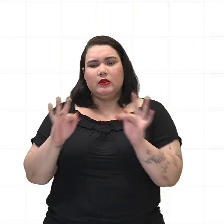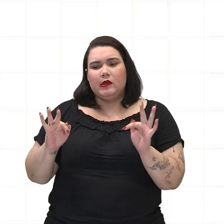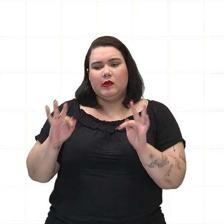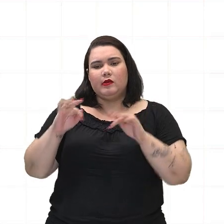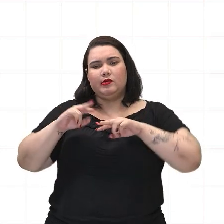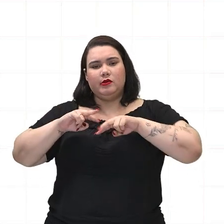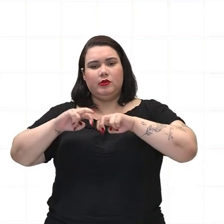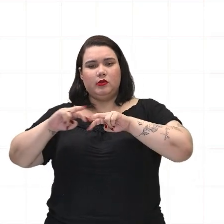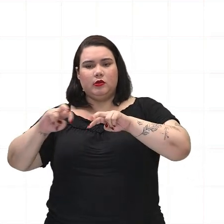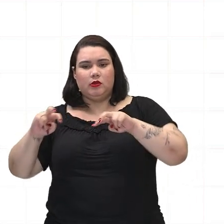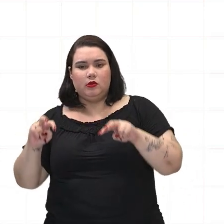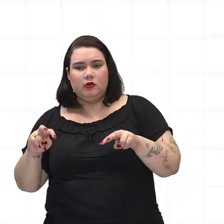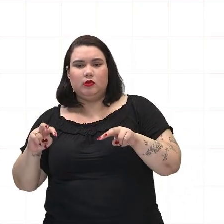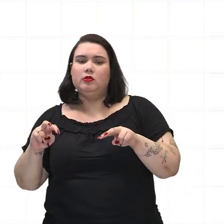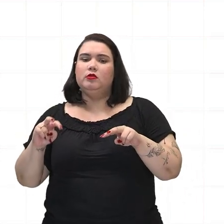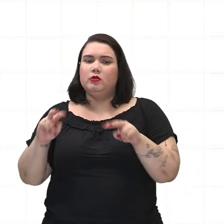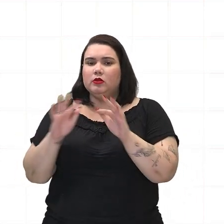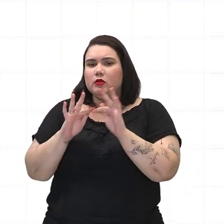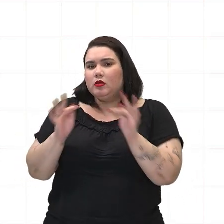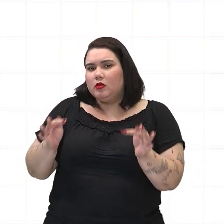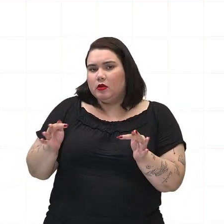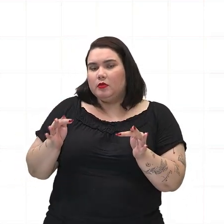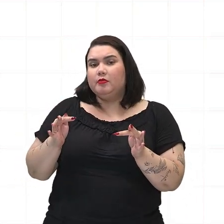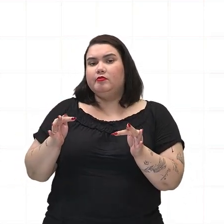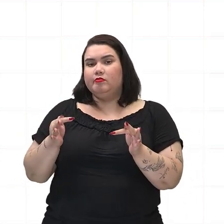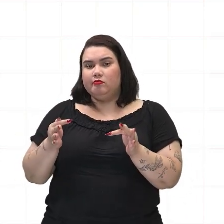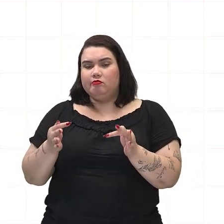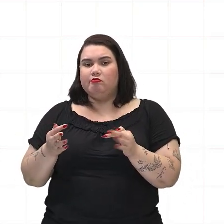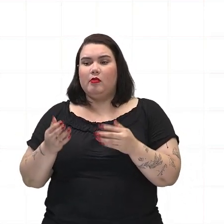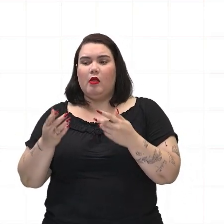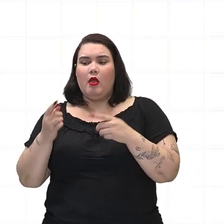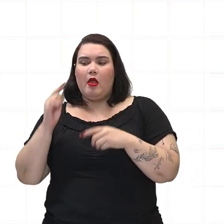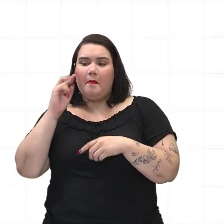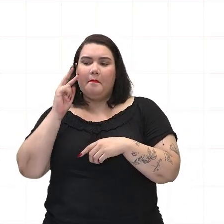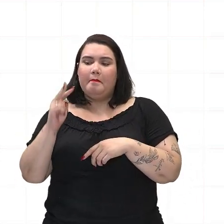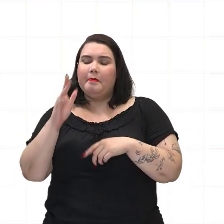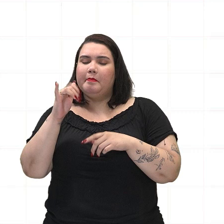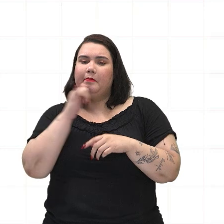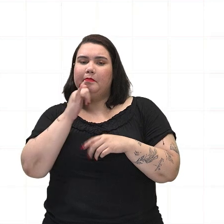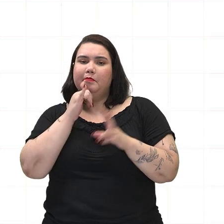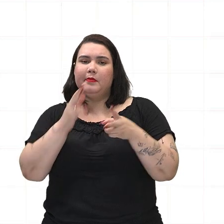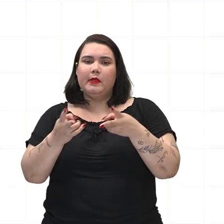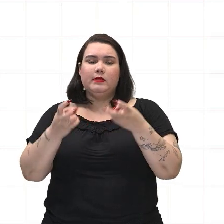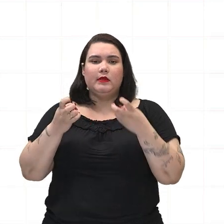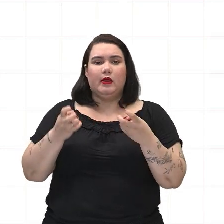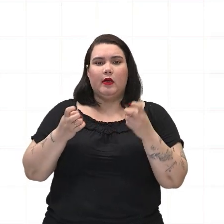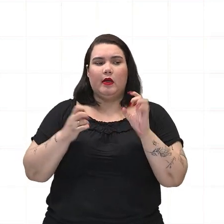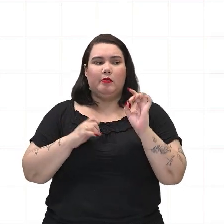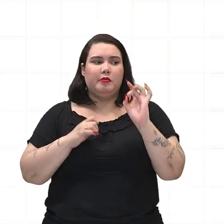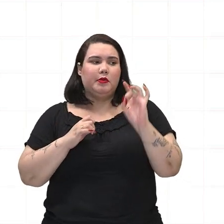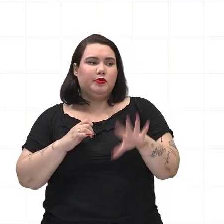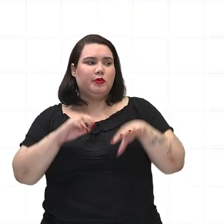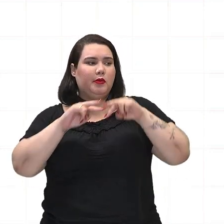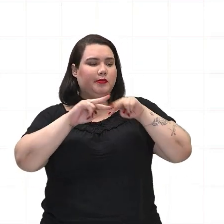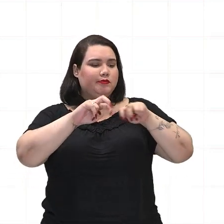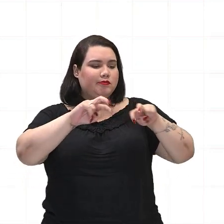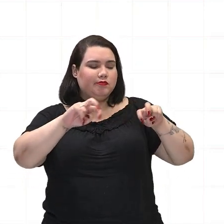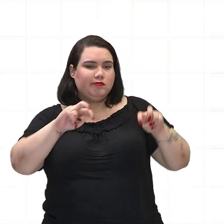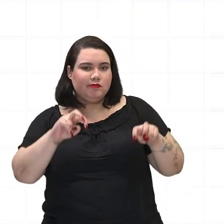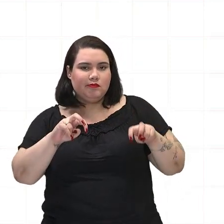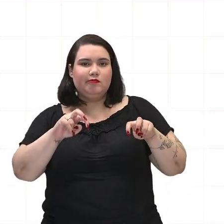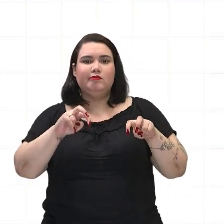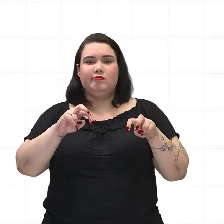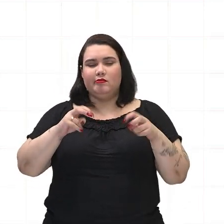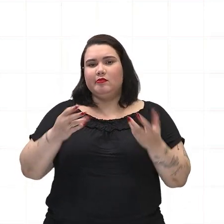que era um território visto, né, como um território de somente exploração mesmo, né,